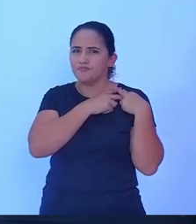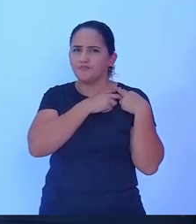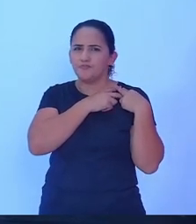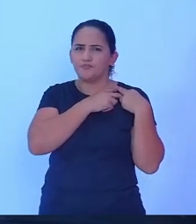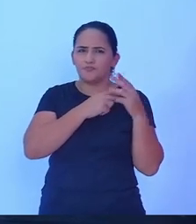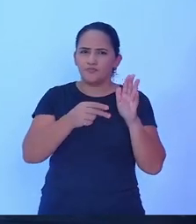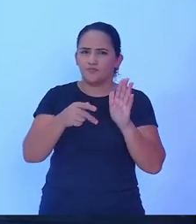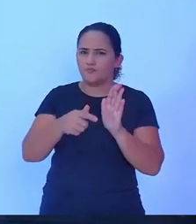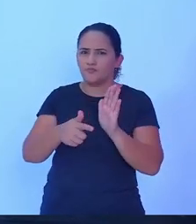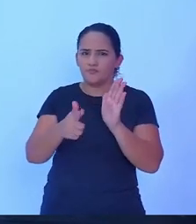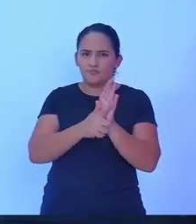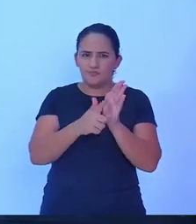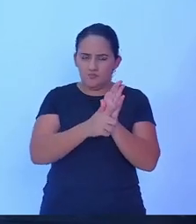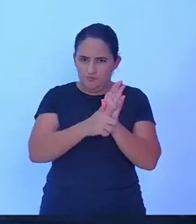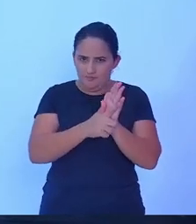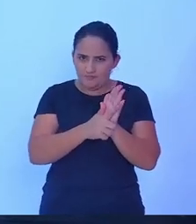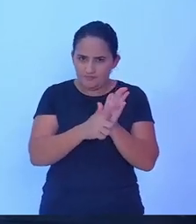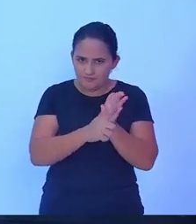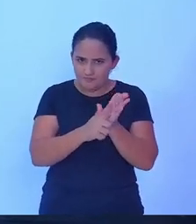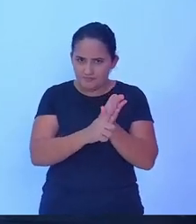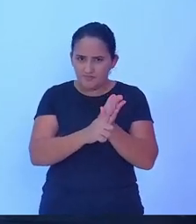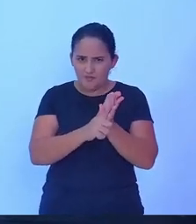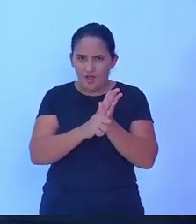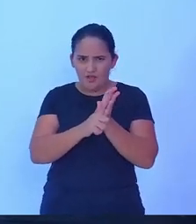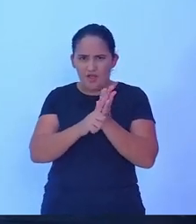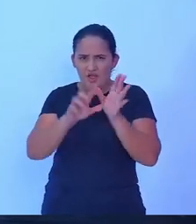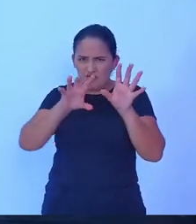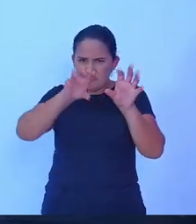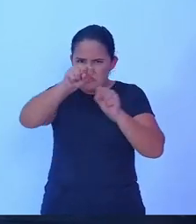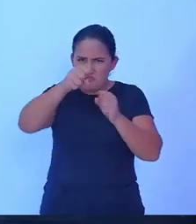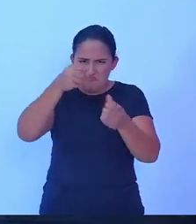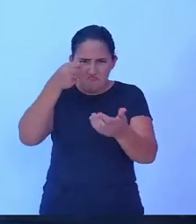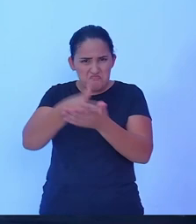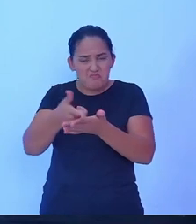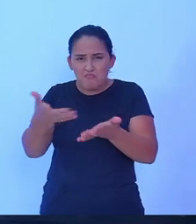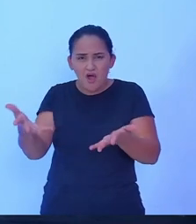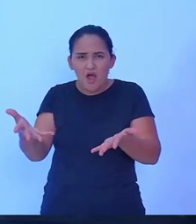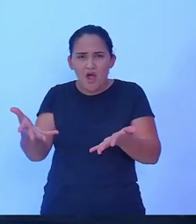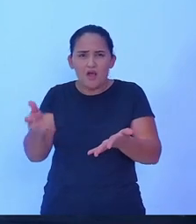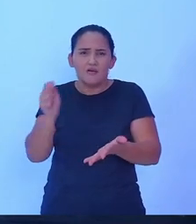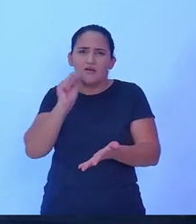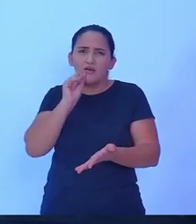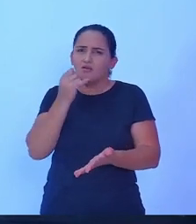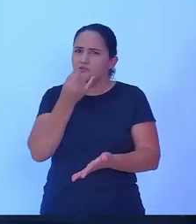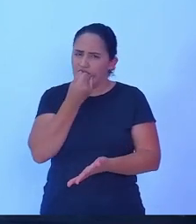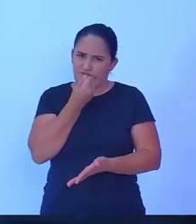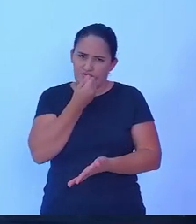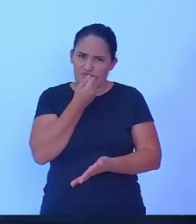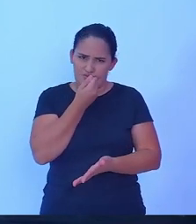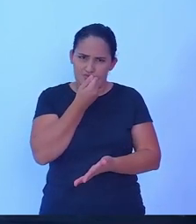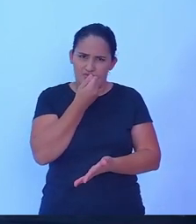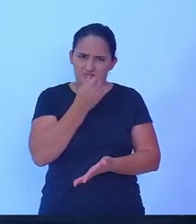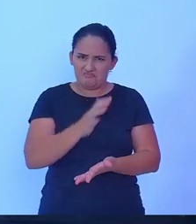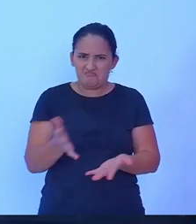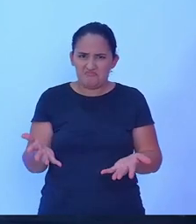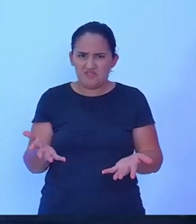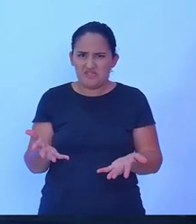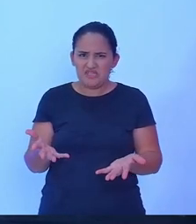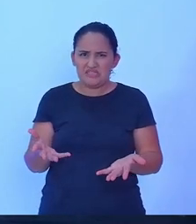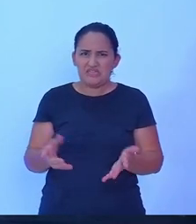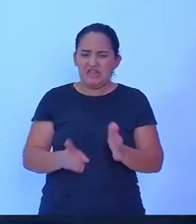um diploma no qual foi comprado pelo prefeito atual e no qual tem uma